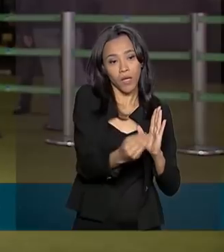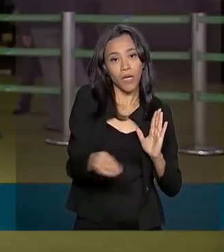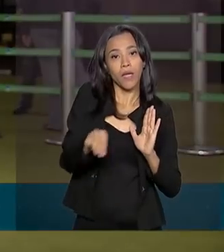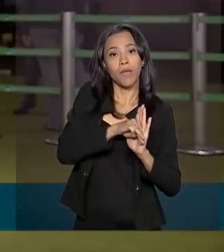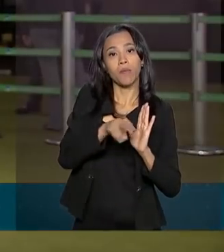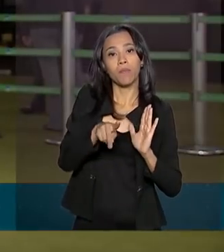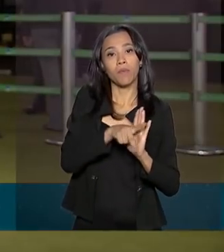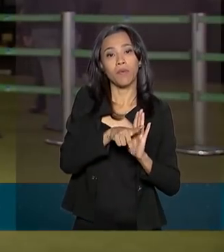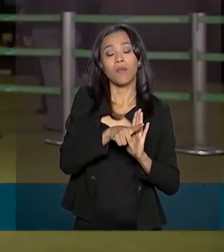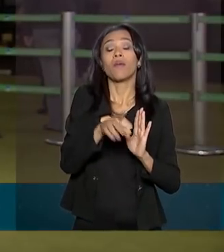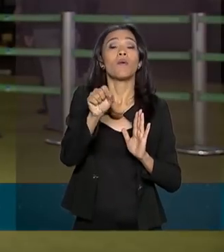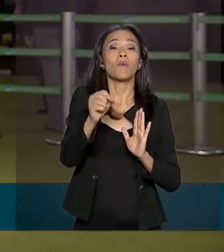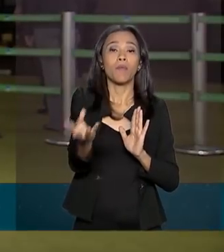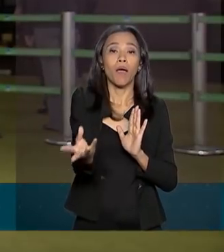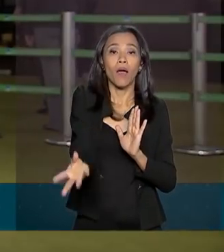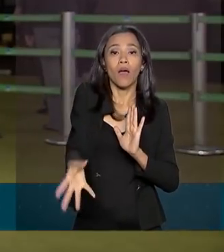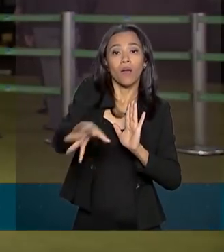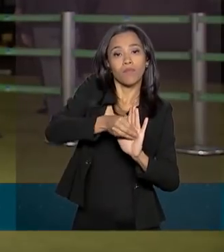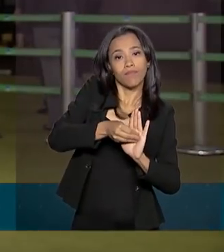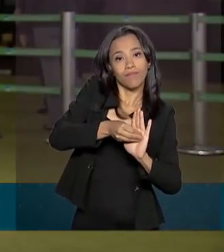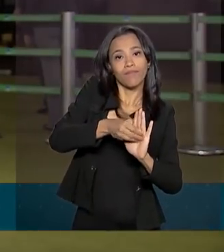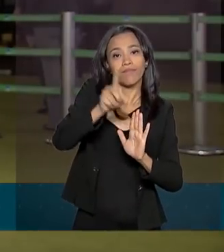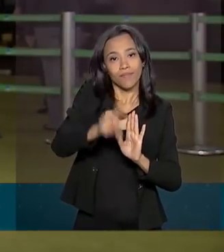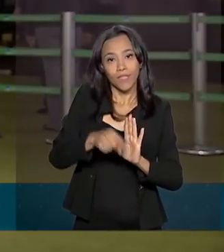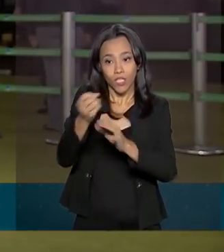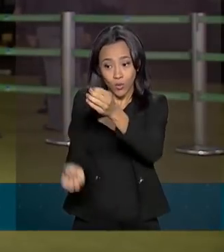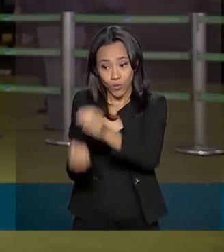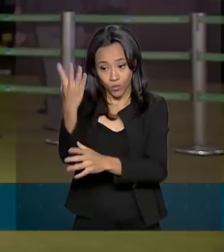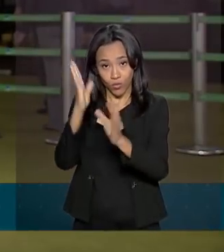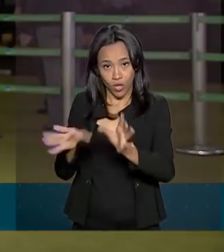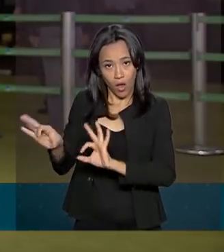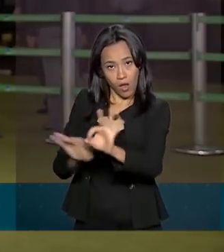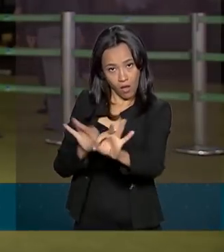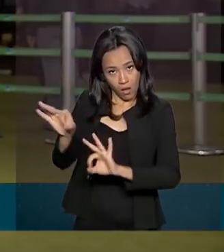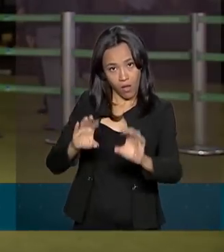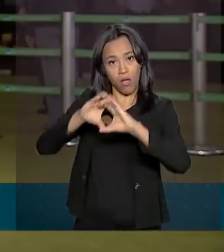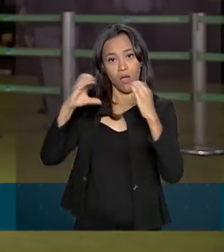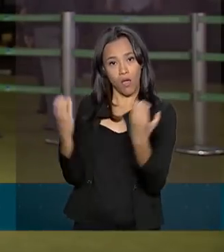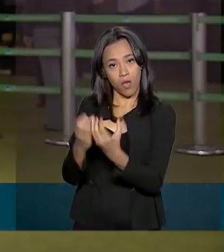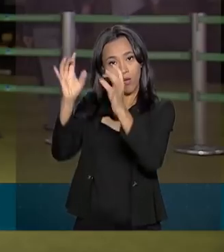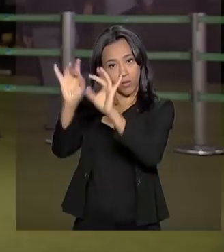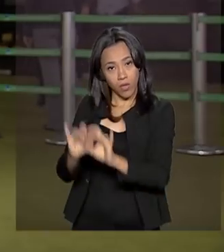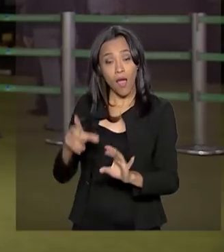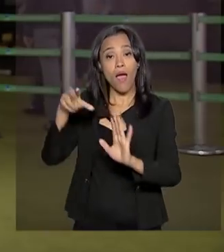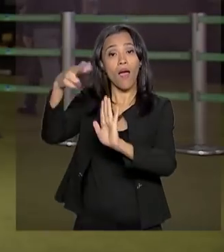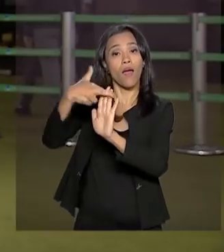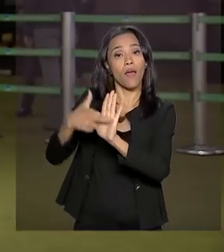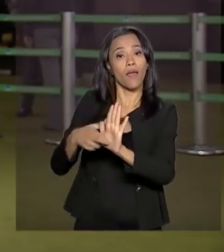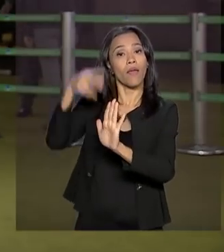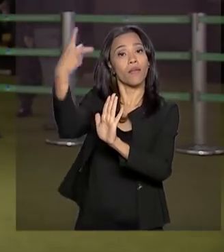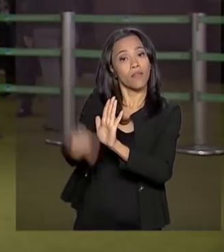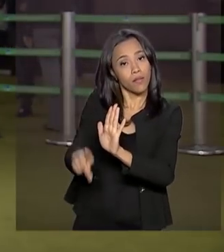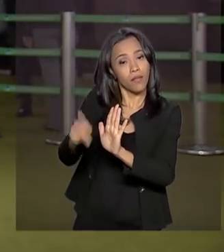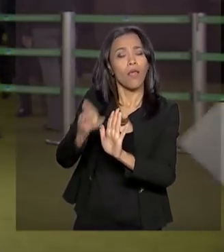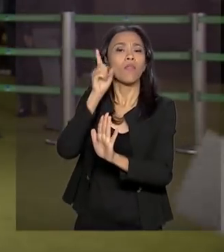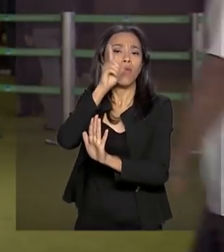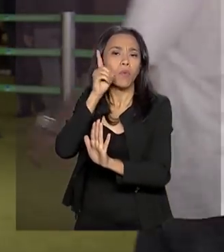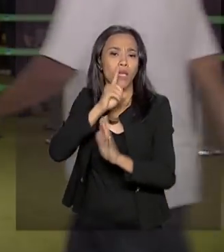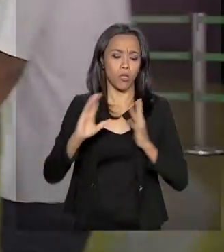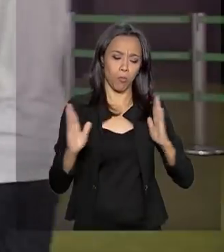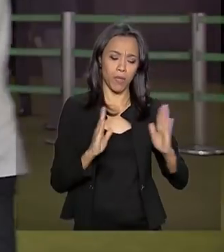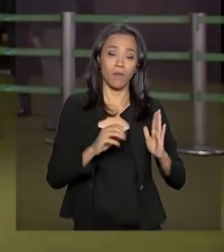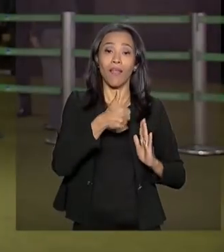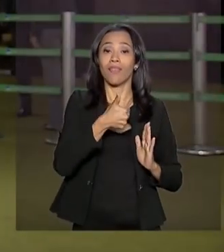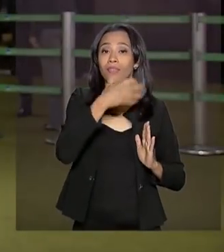na última sexta-feira, depois da instalação da Comissão Especial. O regimento interno diz que os deputados têm até 10